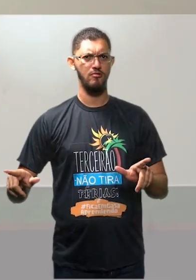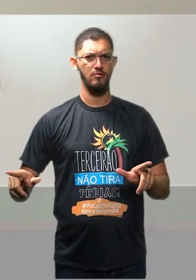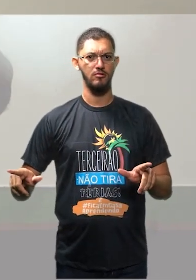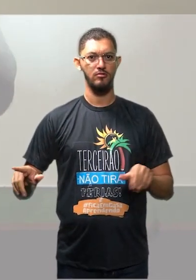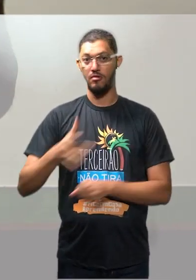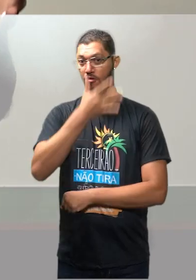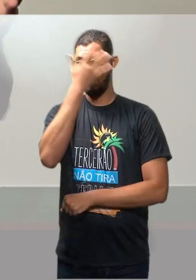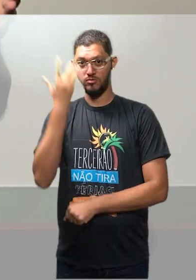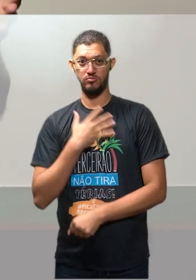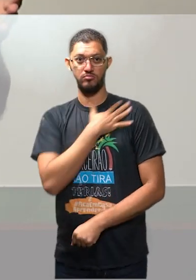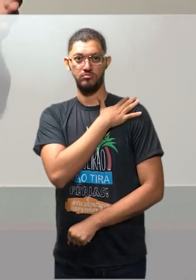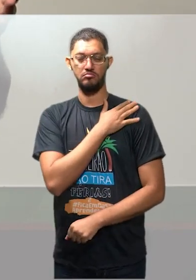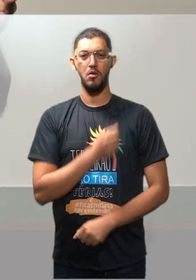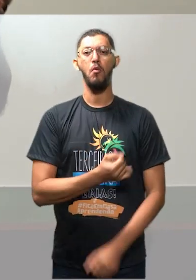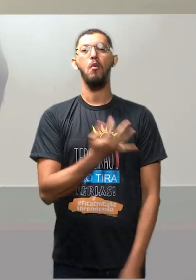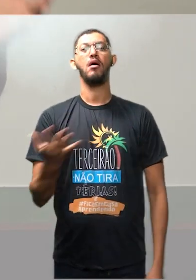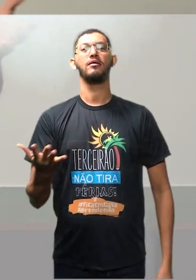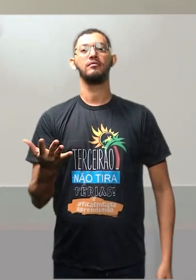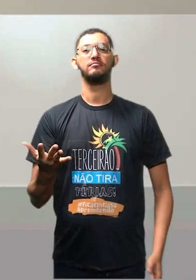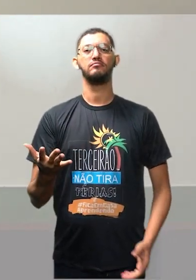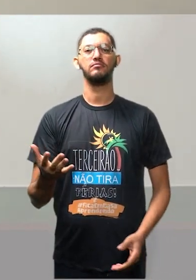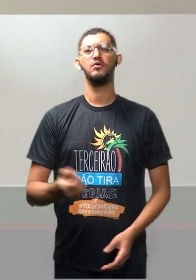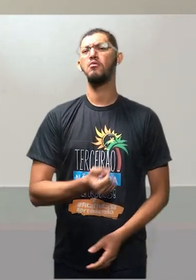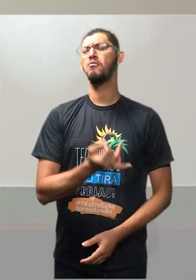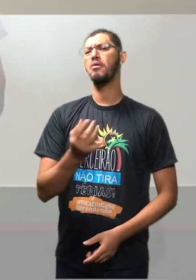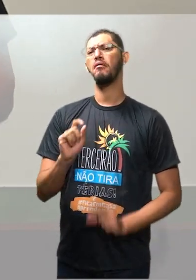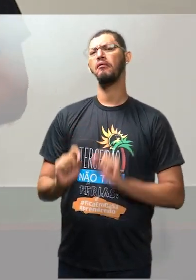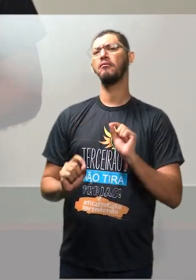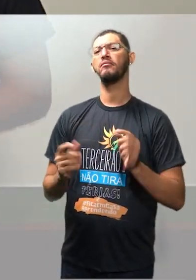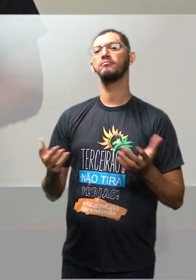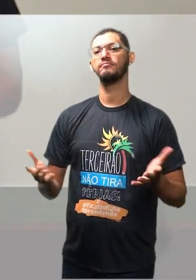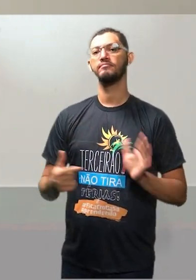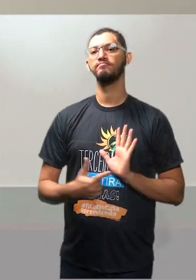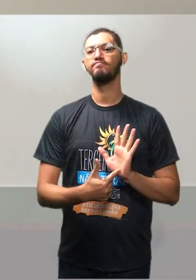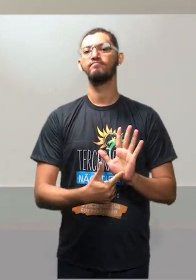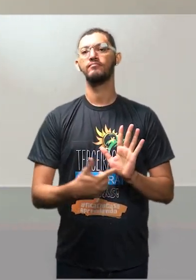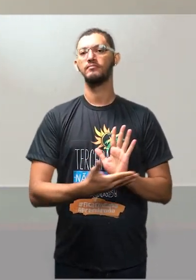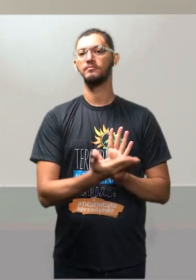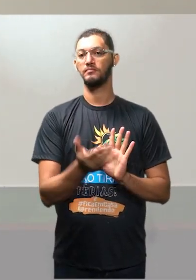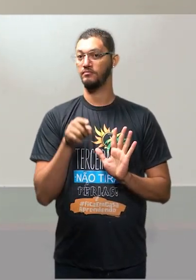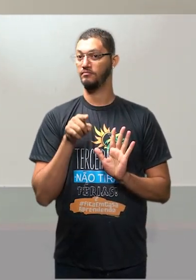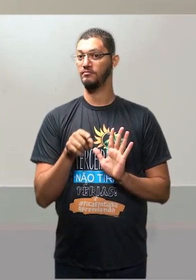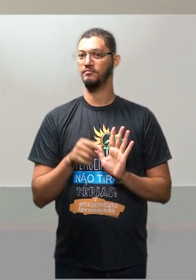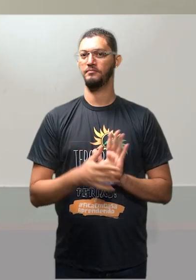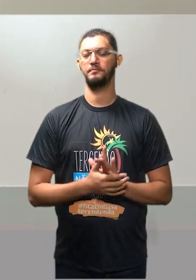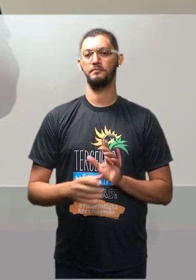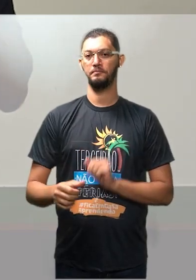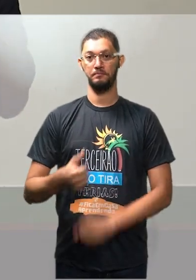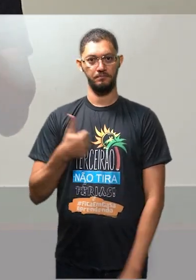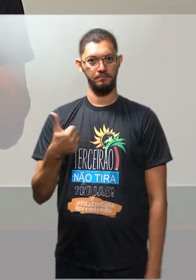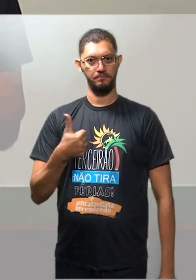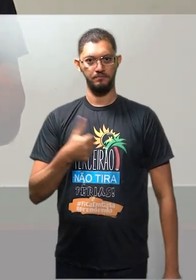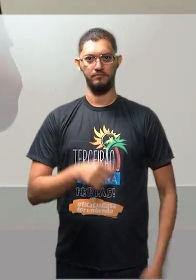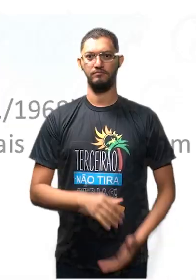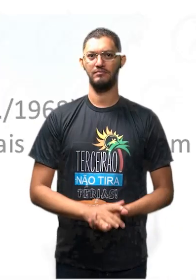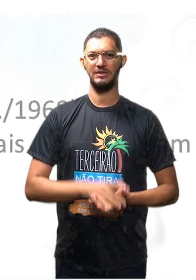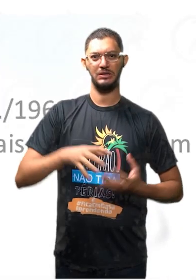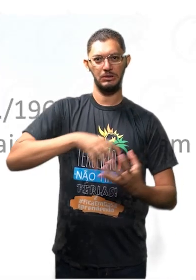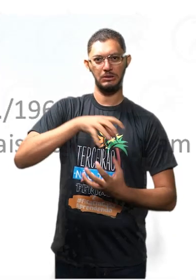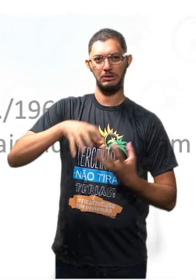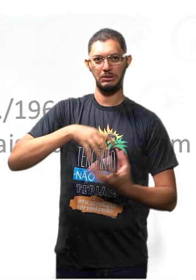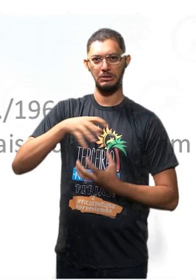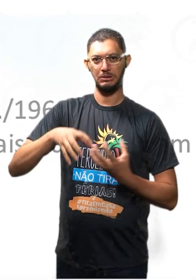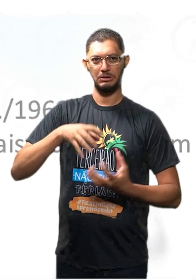Mas quais? Quais foram eles? Olha, vou mostrar pra ti. Primeiro, greve em